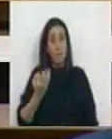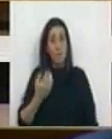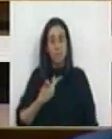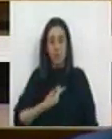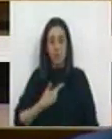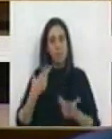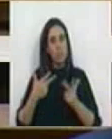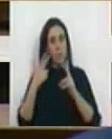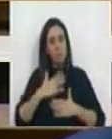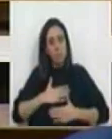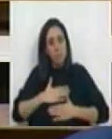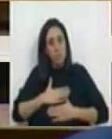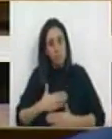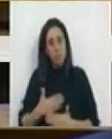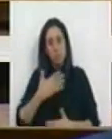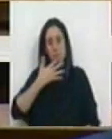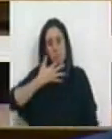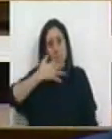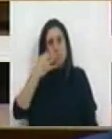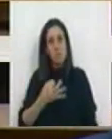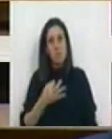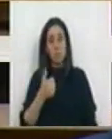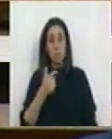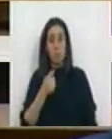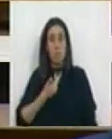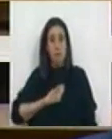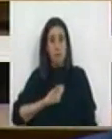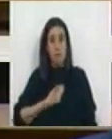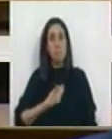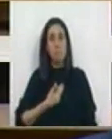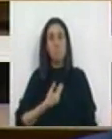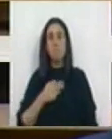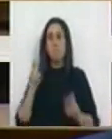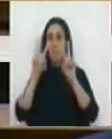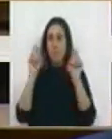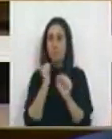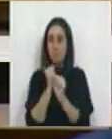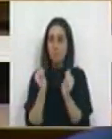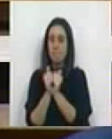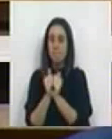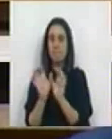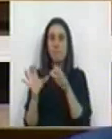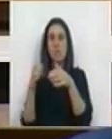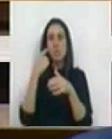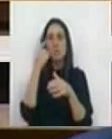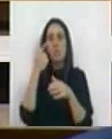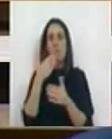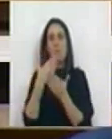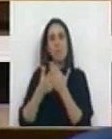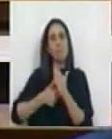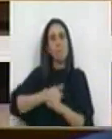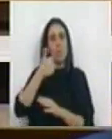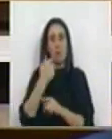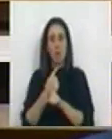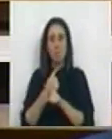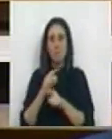disponibilidade, a vontade, a certeza do Bloco de Esquerda de trabalhar esta matéria na especialidade e de melhorar, com